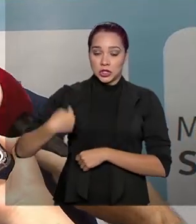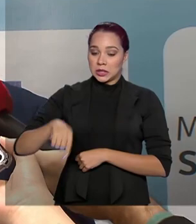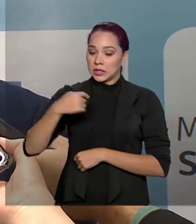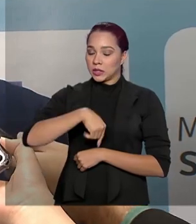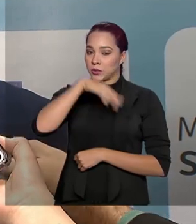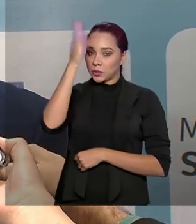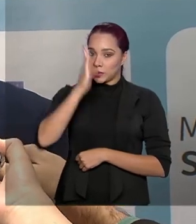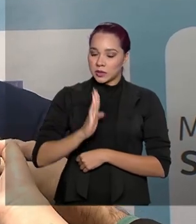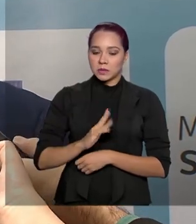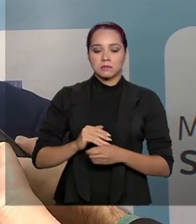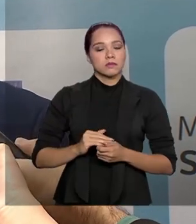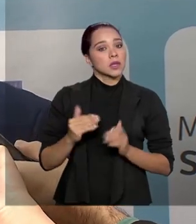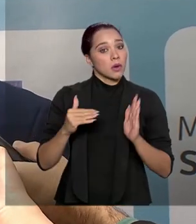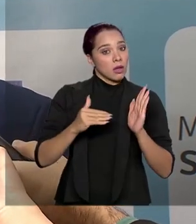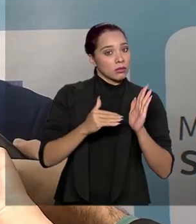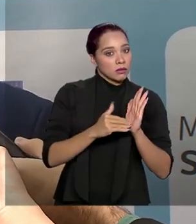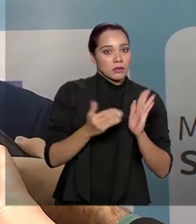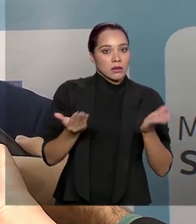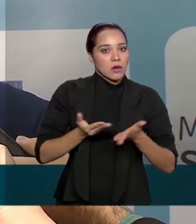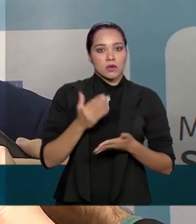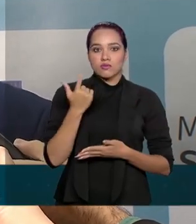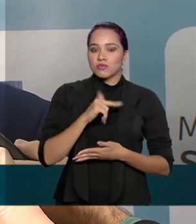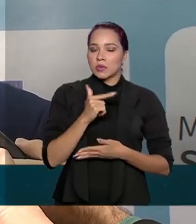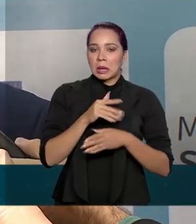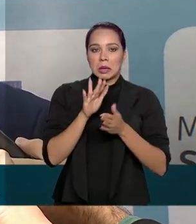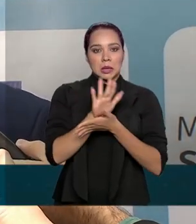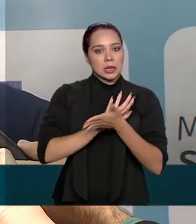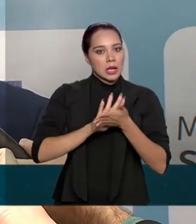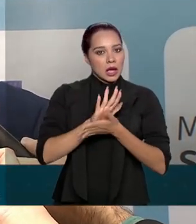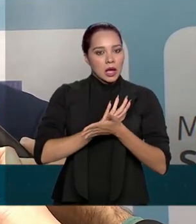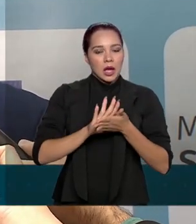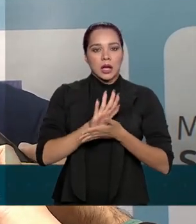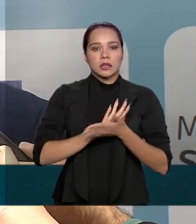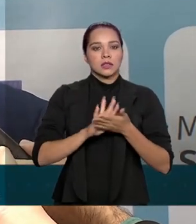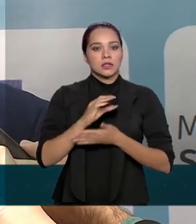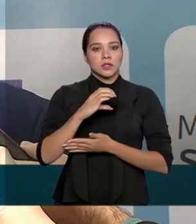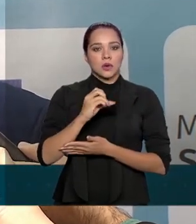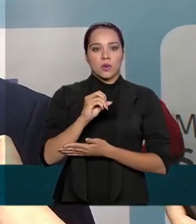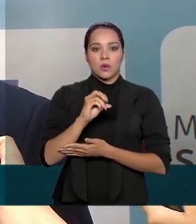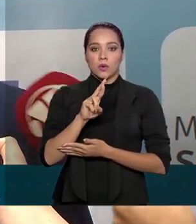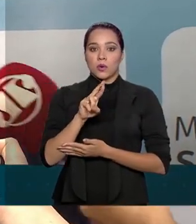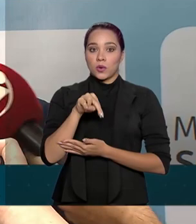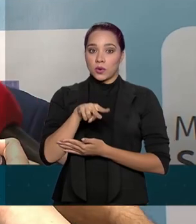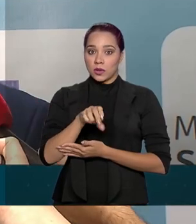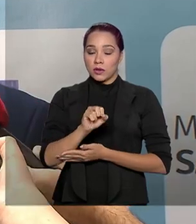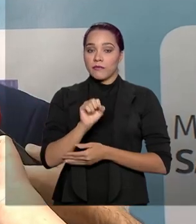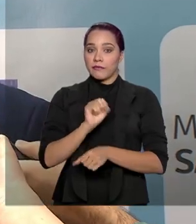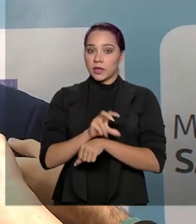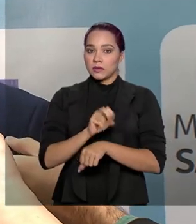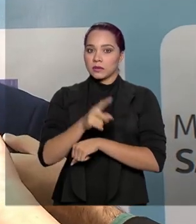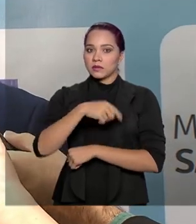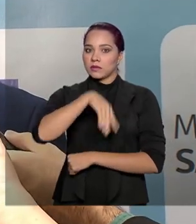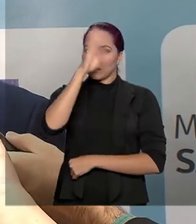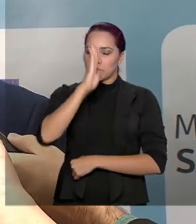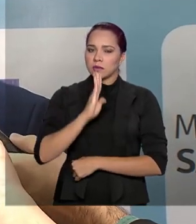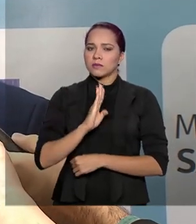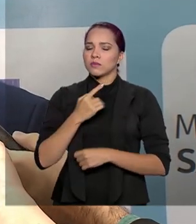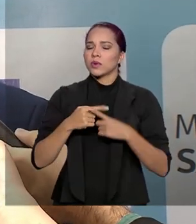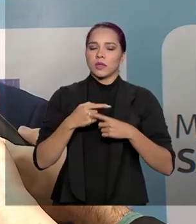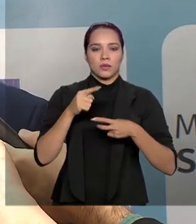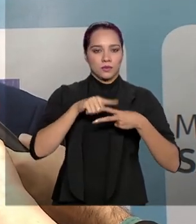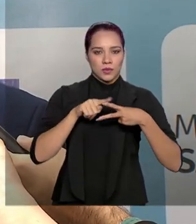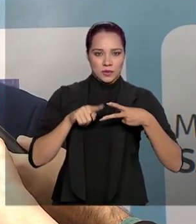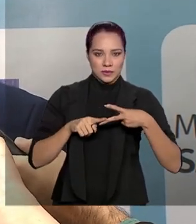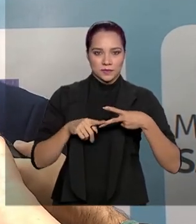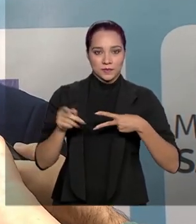Até o momento não existe nenhum caso suspeito de coronavírus no Brasil. A partir de dois critérios, nós